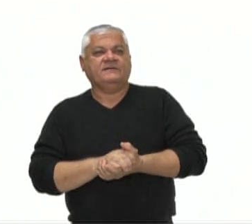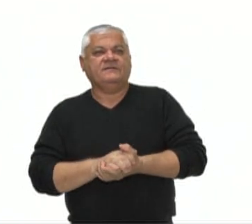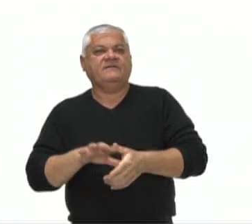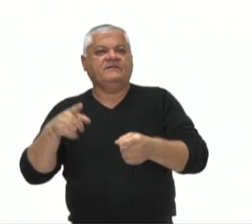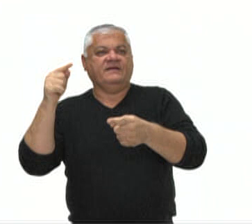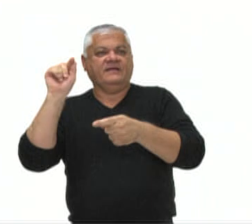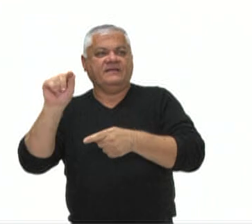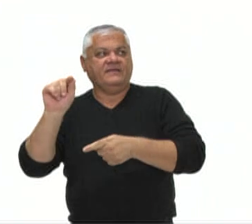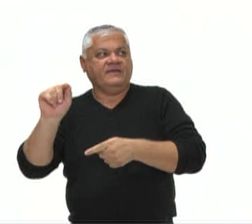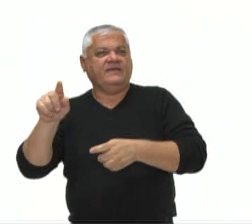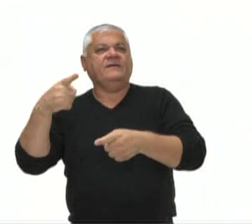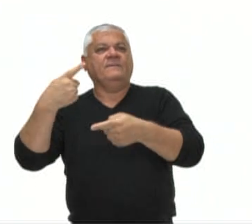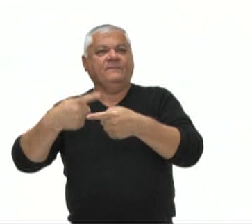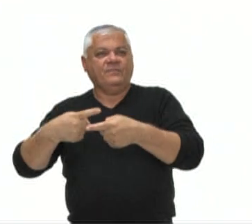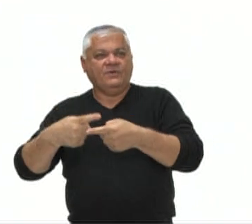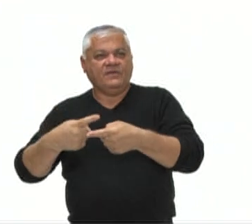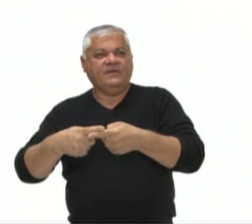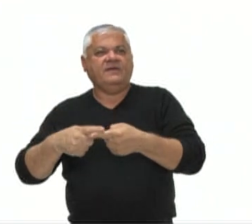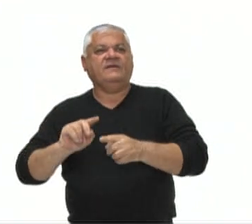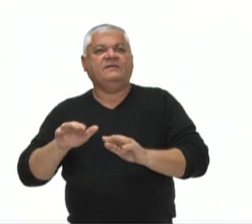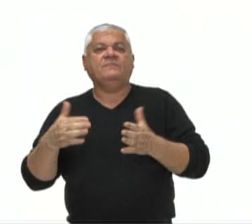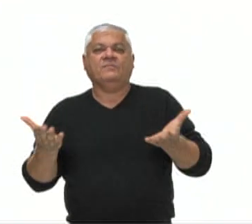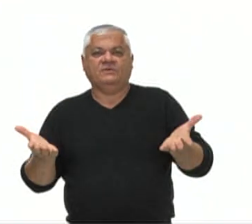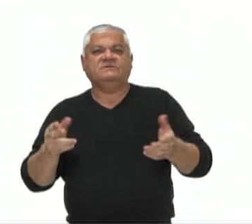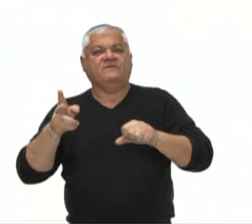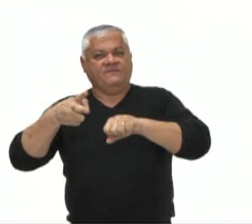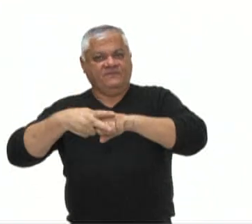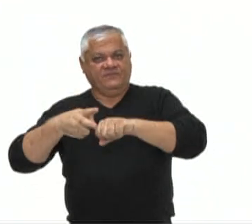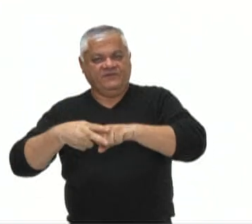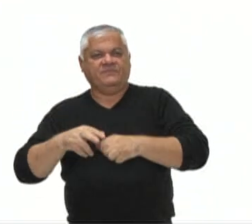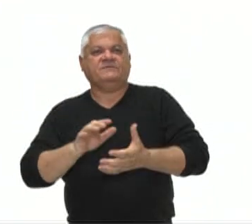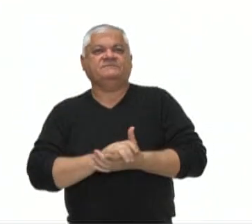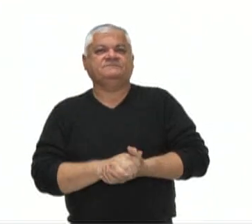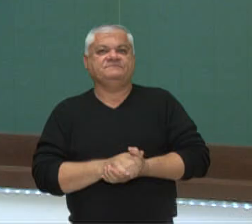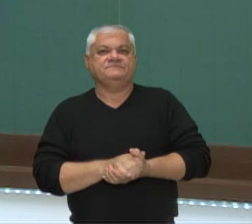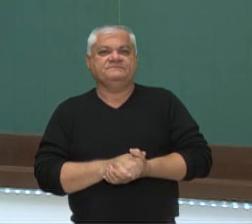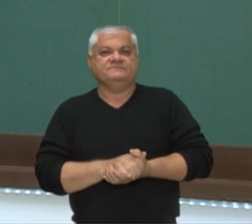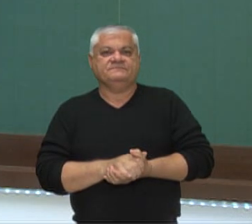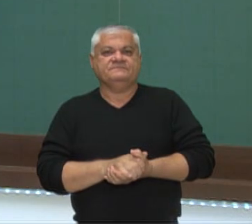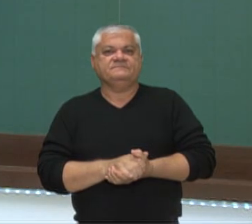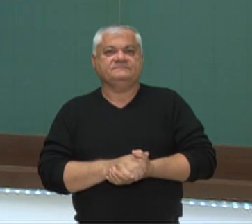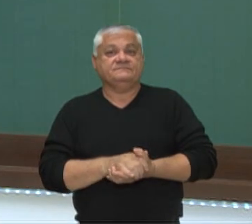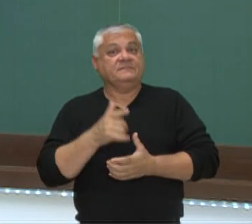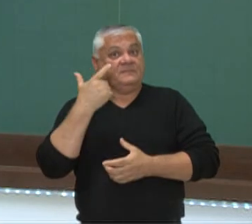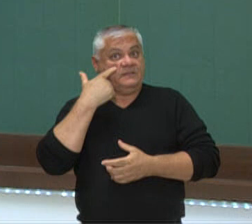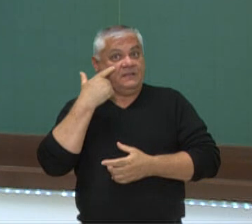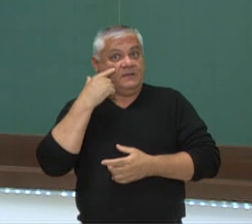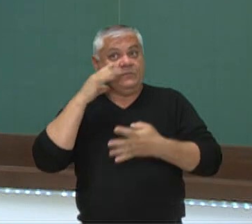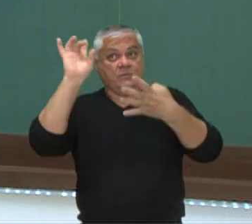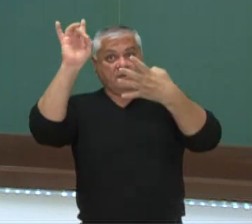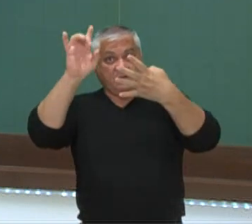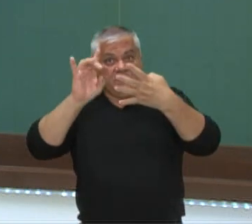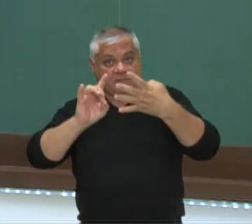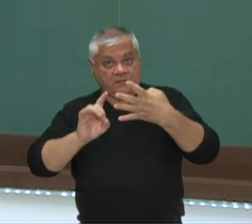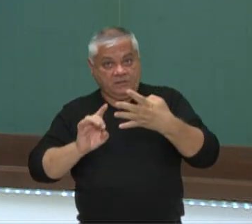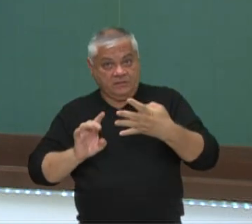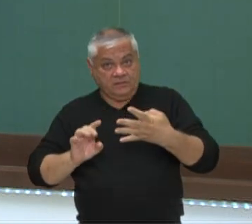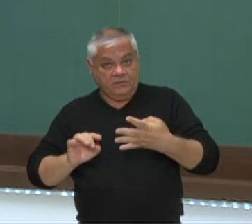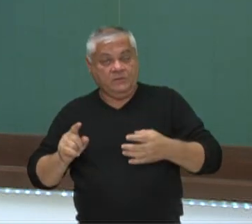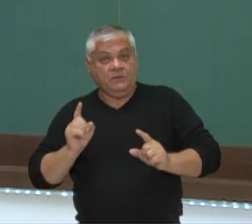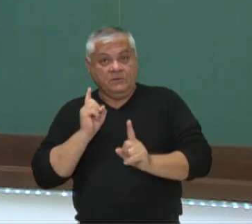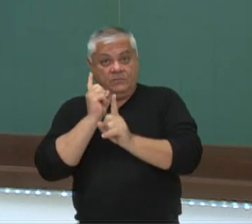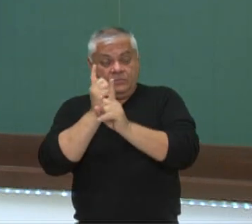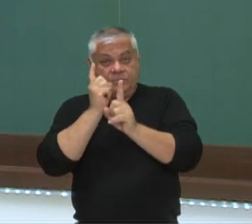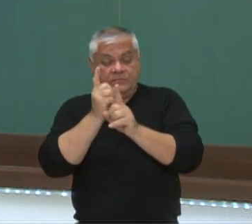As explicativas. Temos o que, o porquê e o pois, antes do verbo. Repare que devido à conjunção encontrada